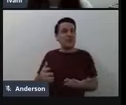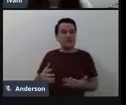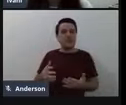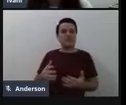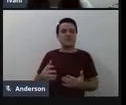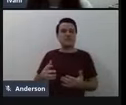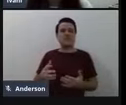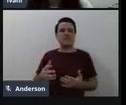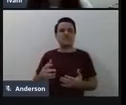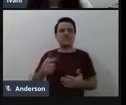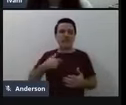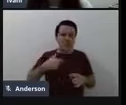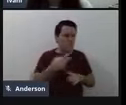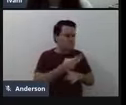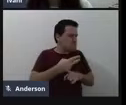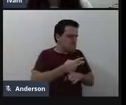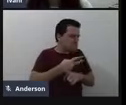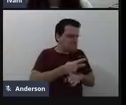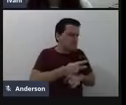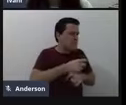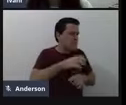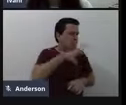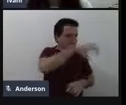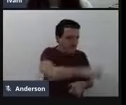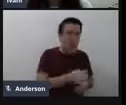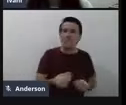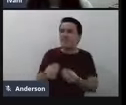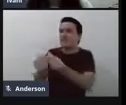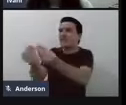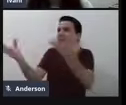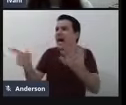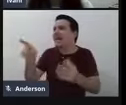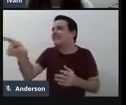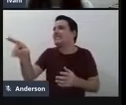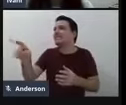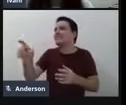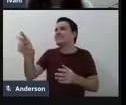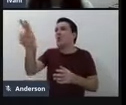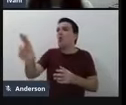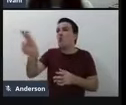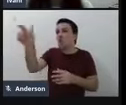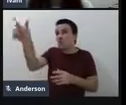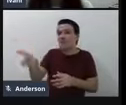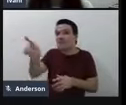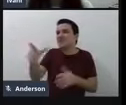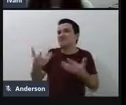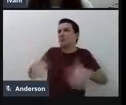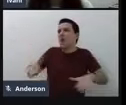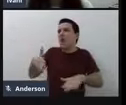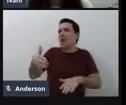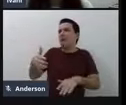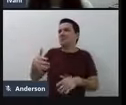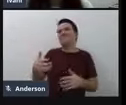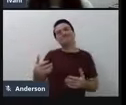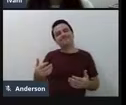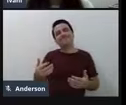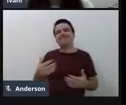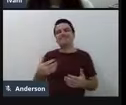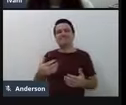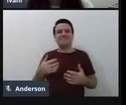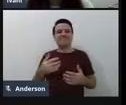recurso, trouxe, mas não teve ali a participação do usuário, então. Exatamente.